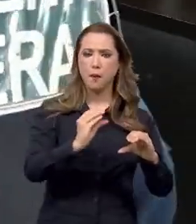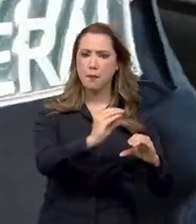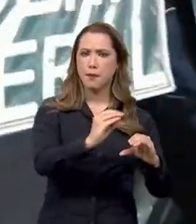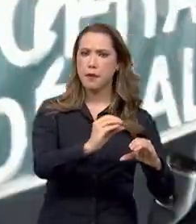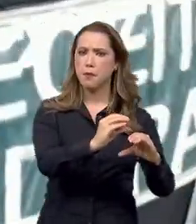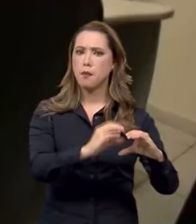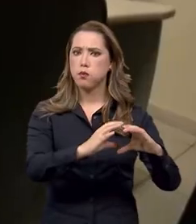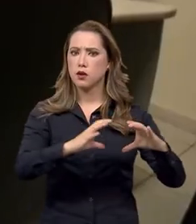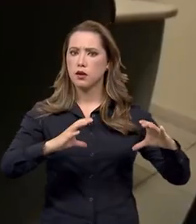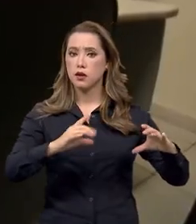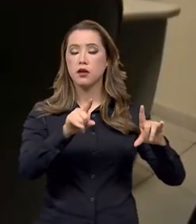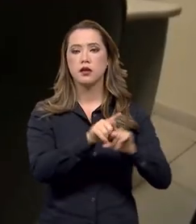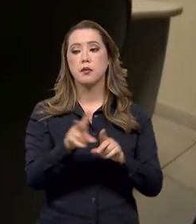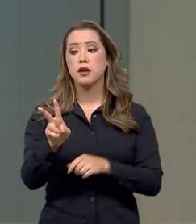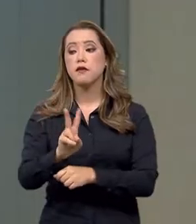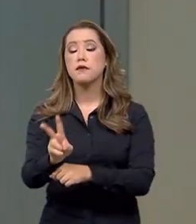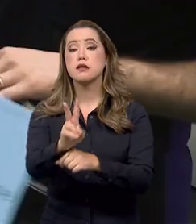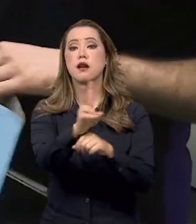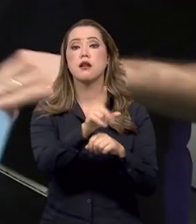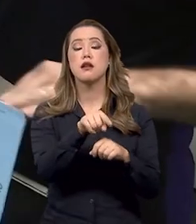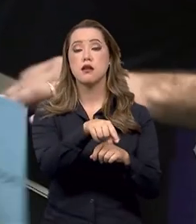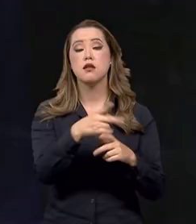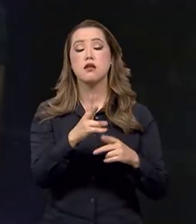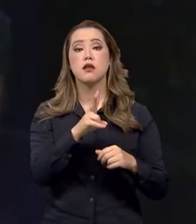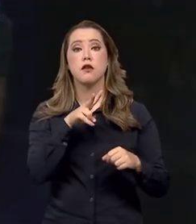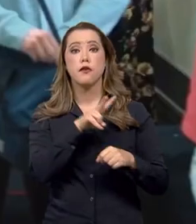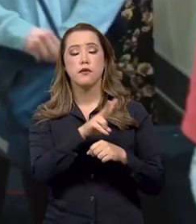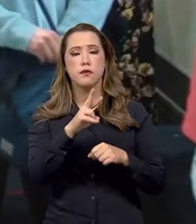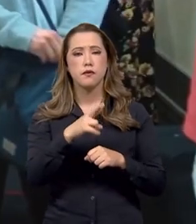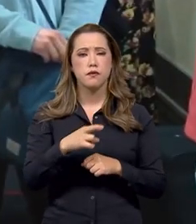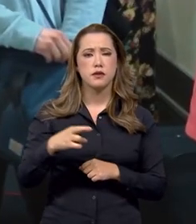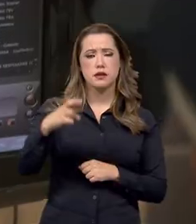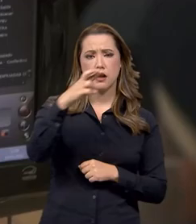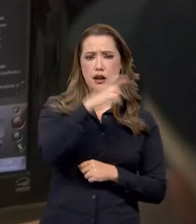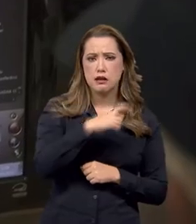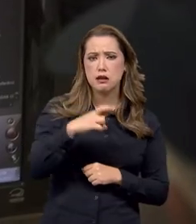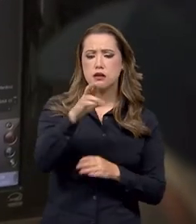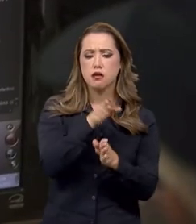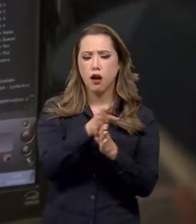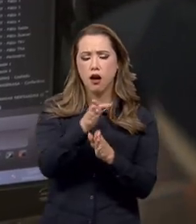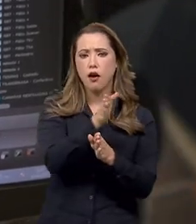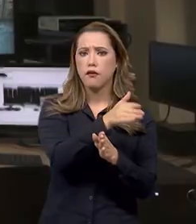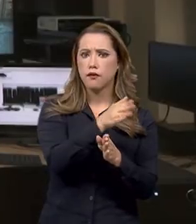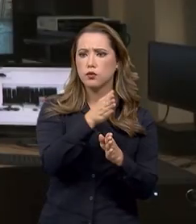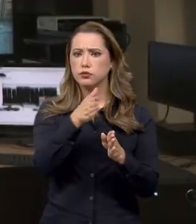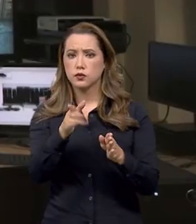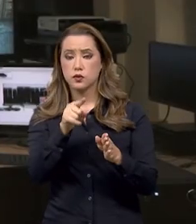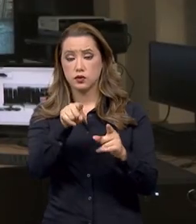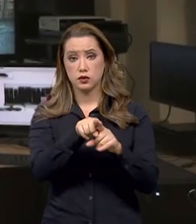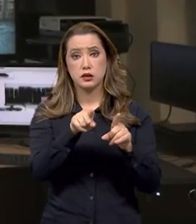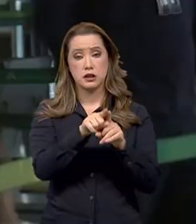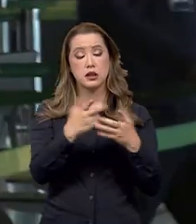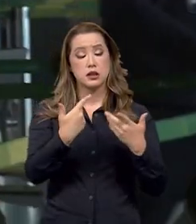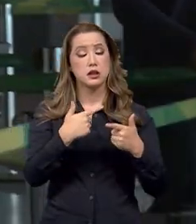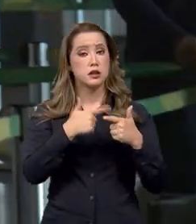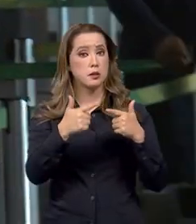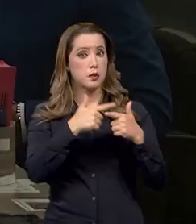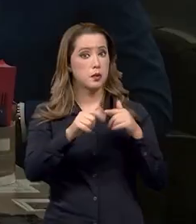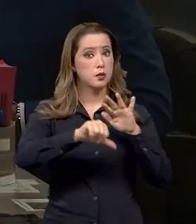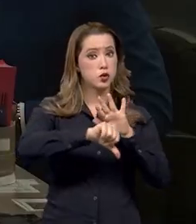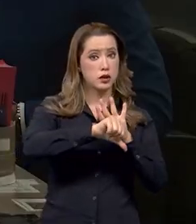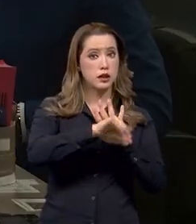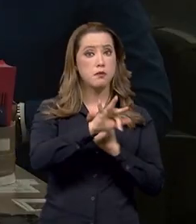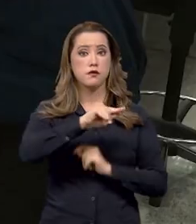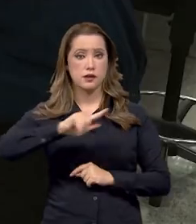fiscaliza as nossas fronteiras, combate listos fiscais, como contrabando de mercadorias e produtos. Também está no